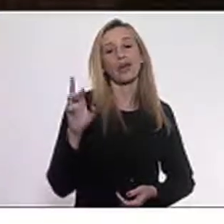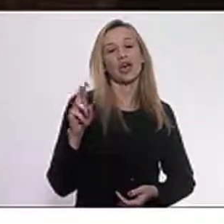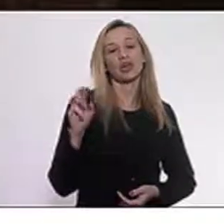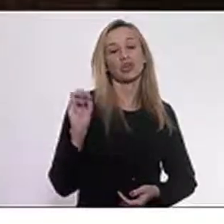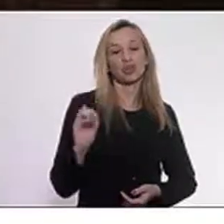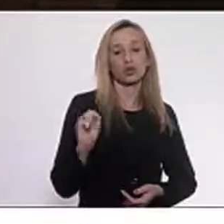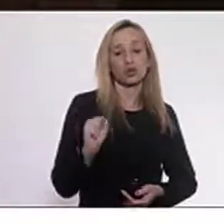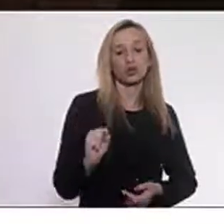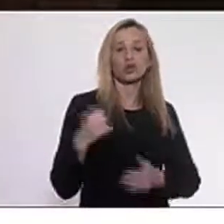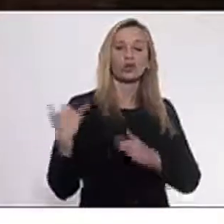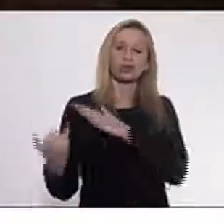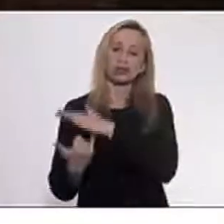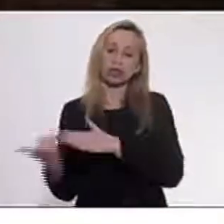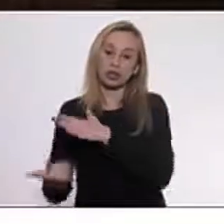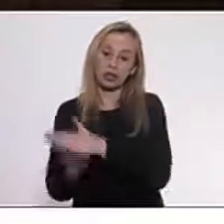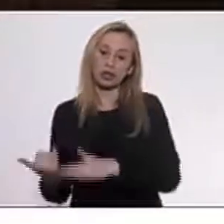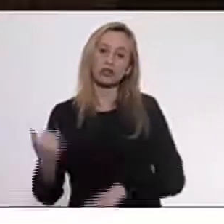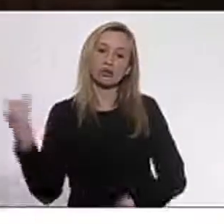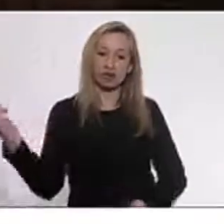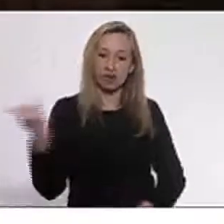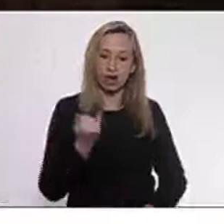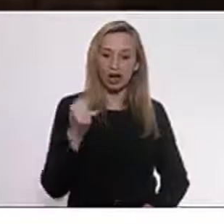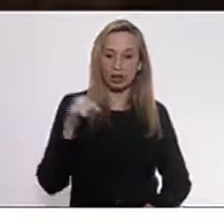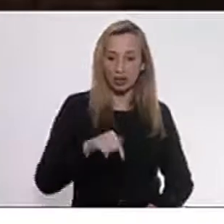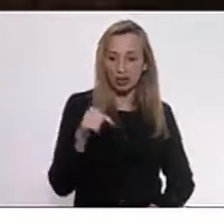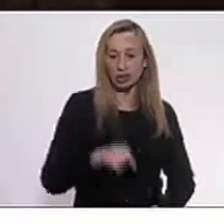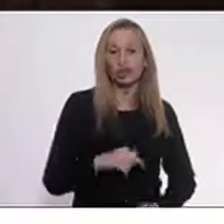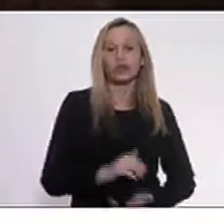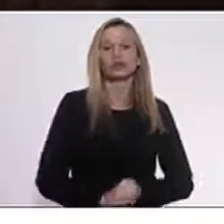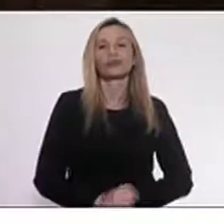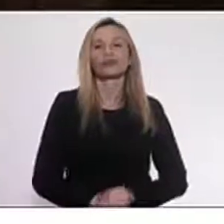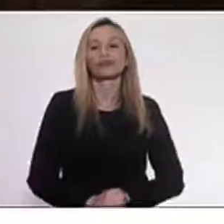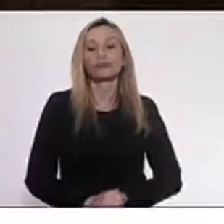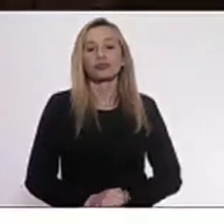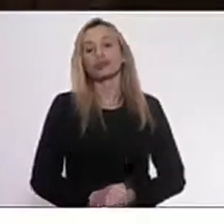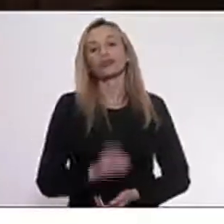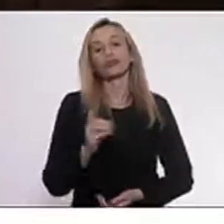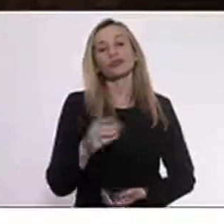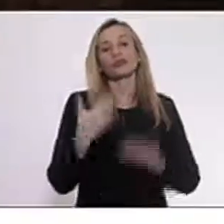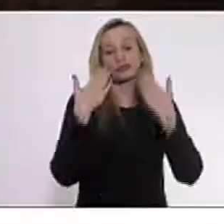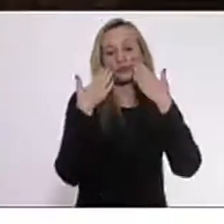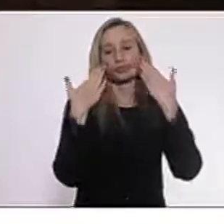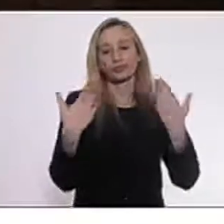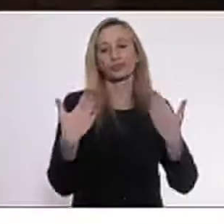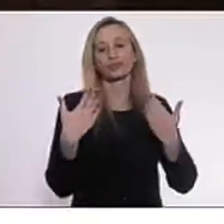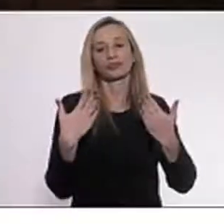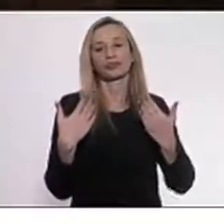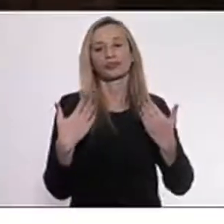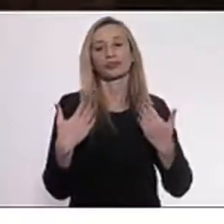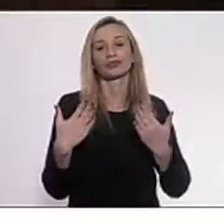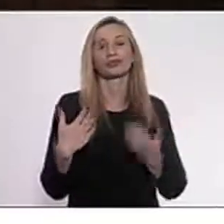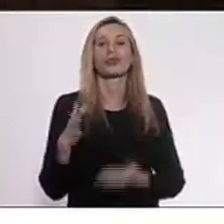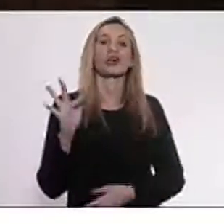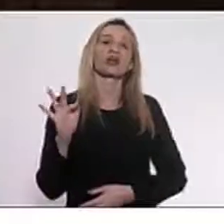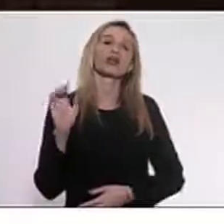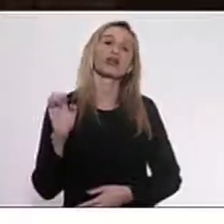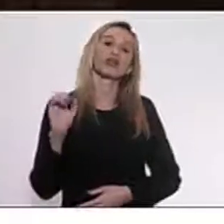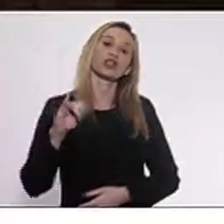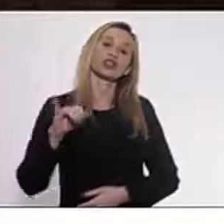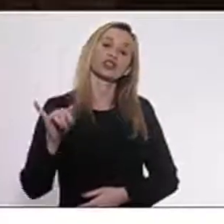que foi nos comunicado aqui pelo representante da FIRJAM,